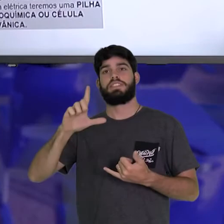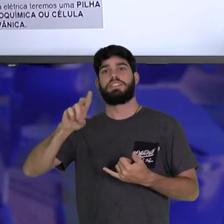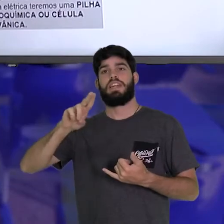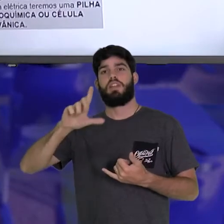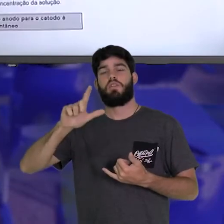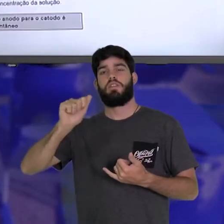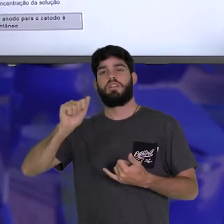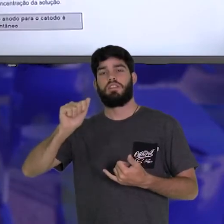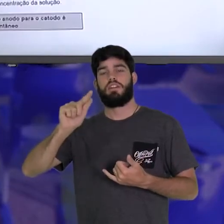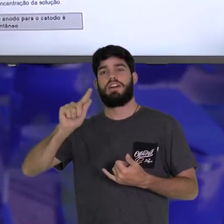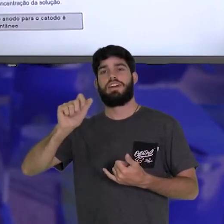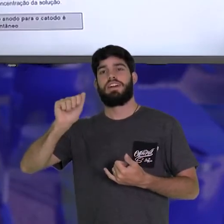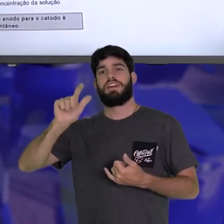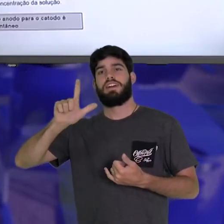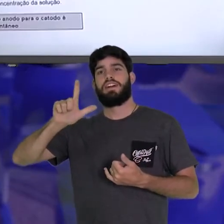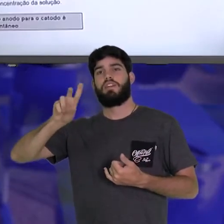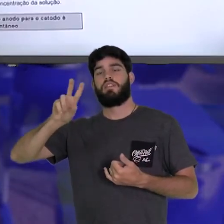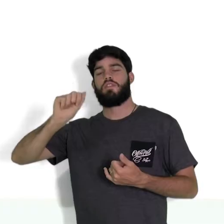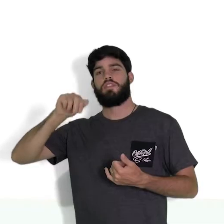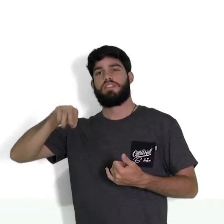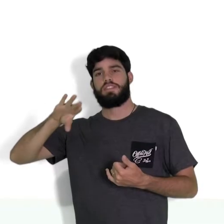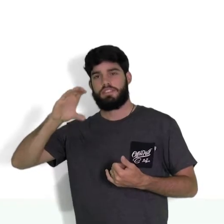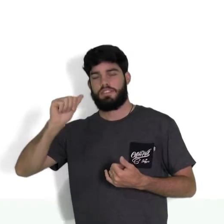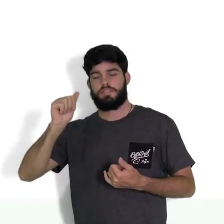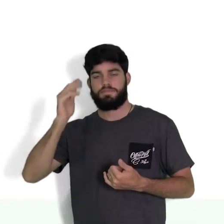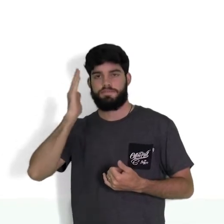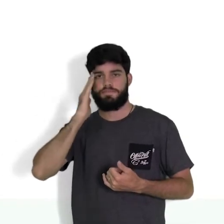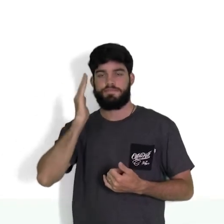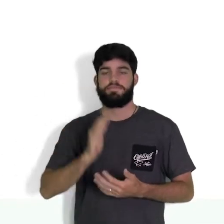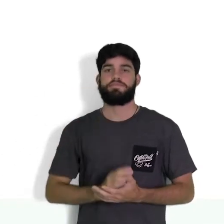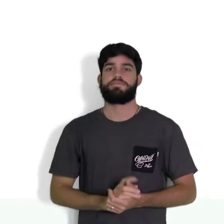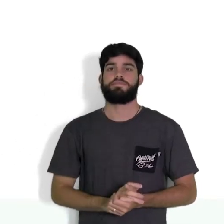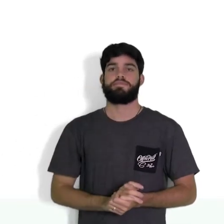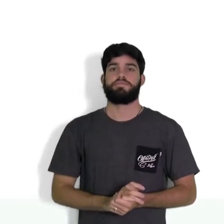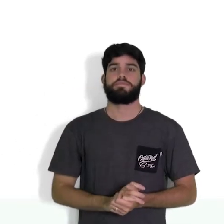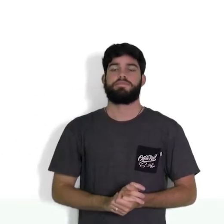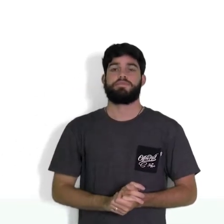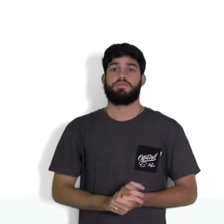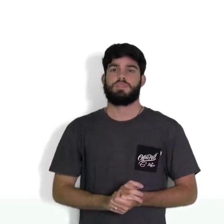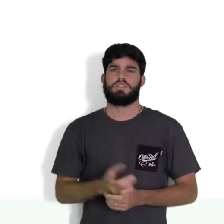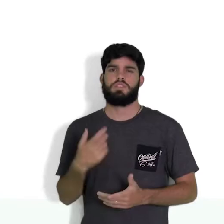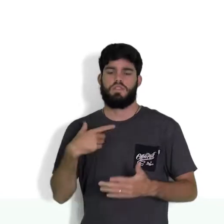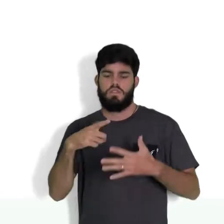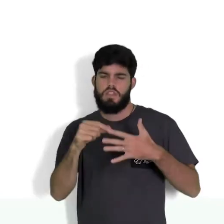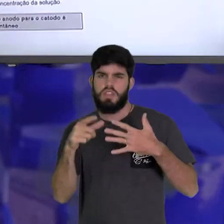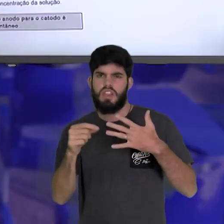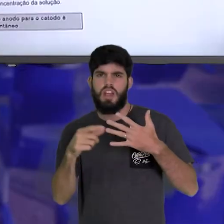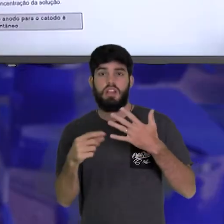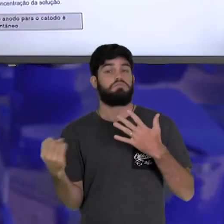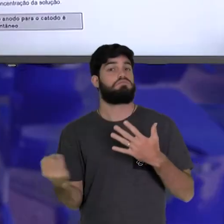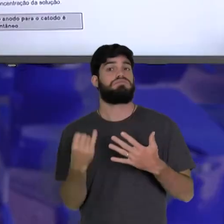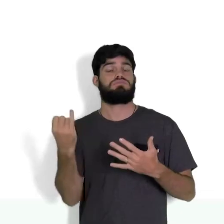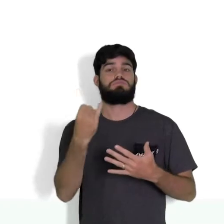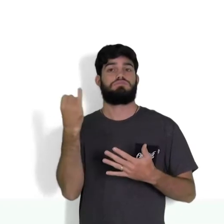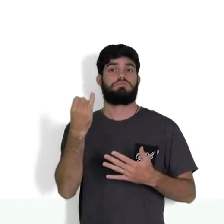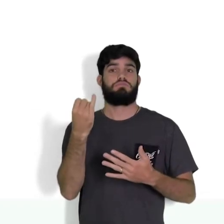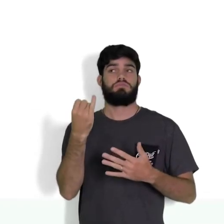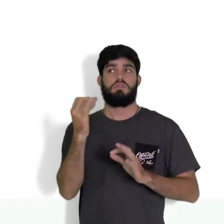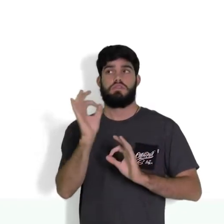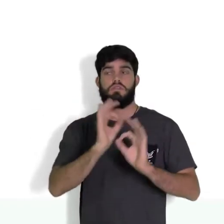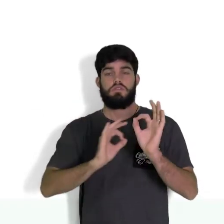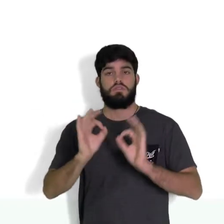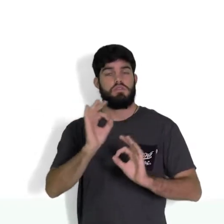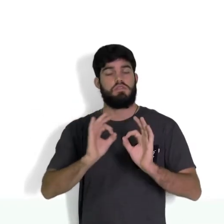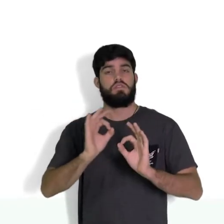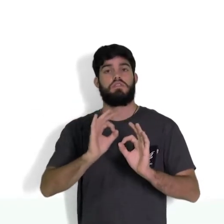São sinônimos. E aqui está um detalhe extremamente importante da montagem do esquema de